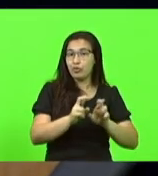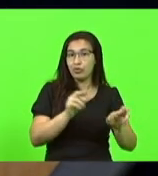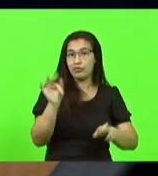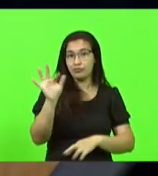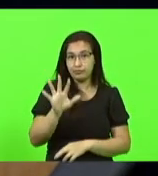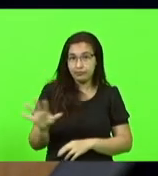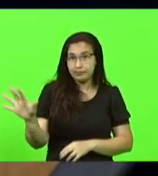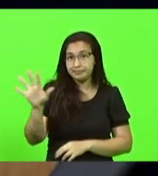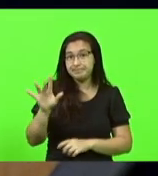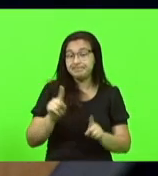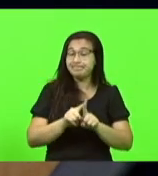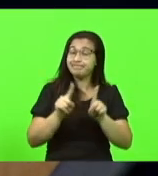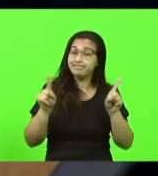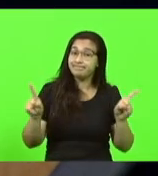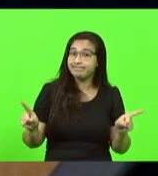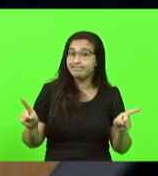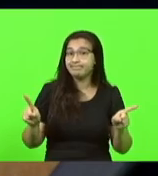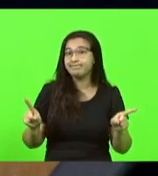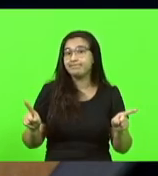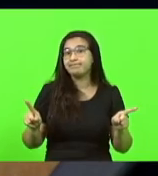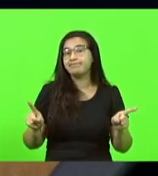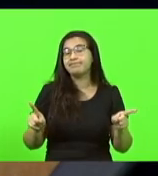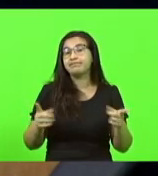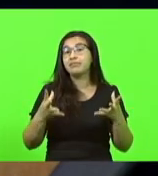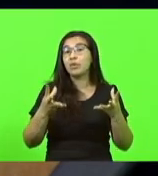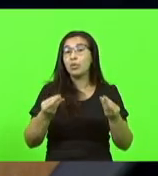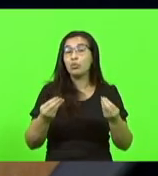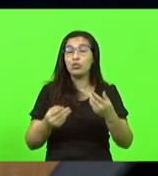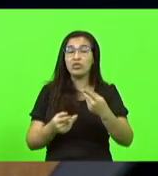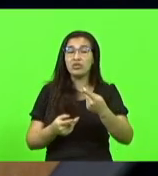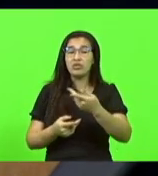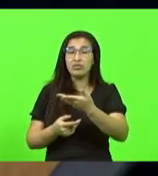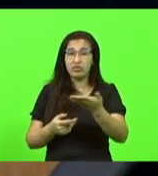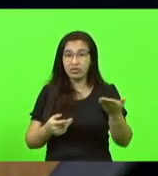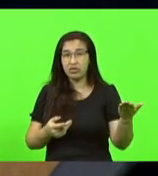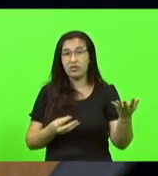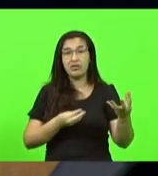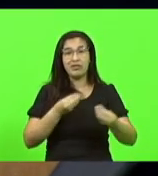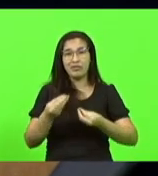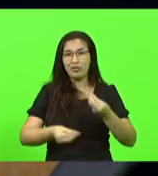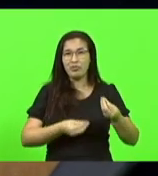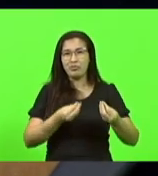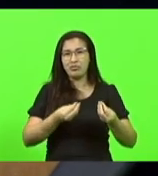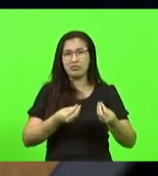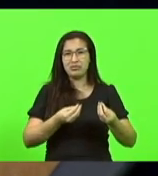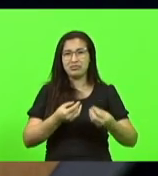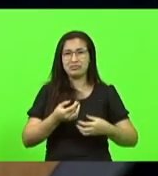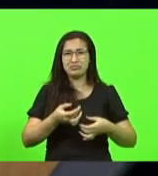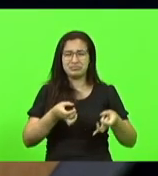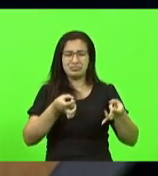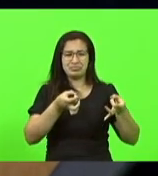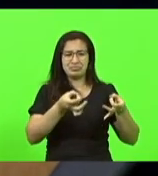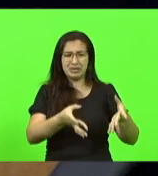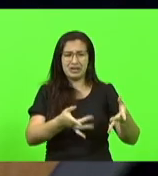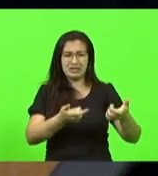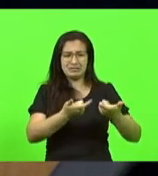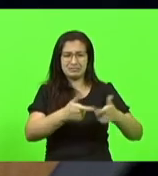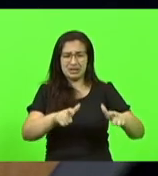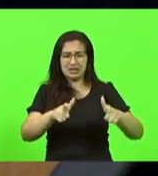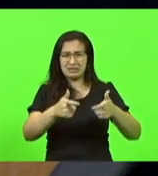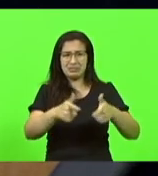e infelizmente a maioria delas continuam em estado lamentável de